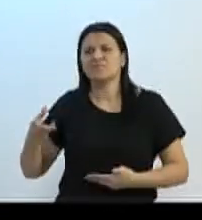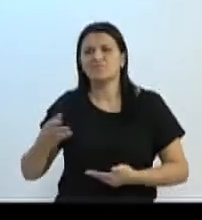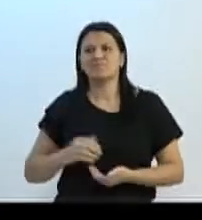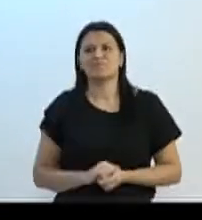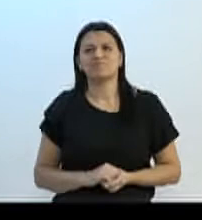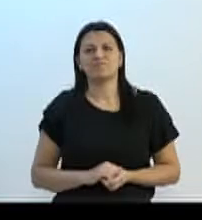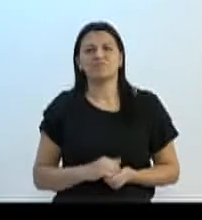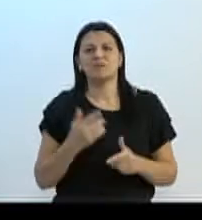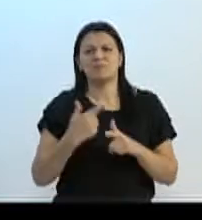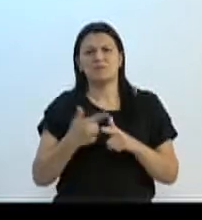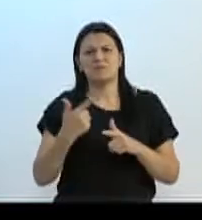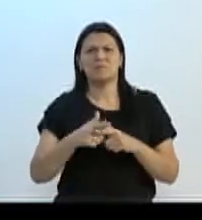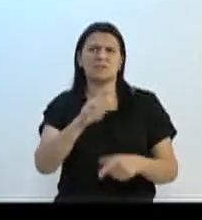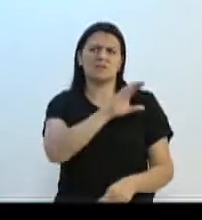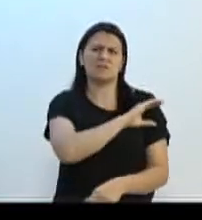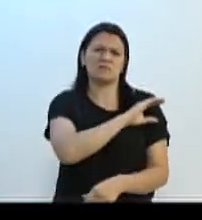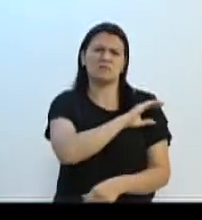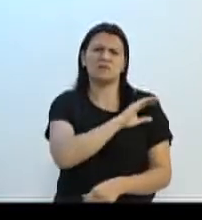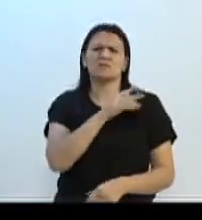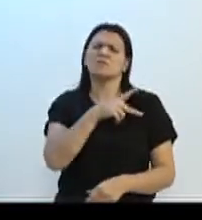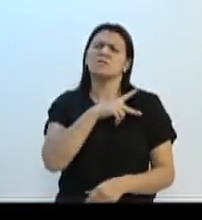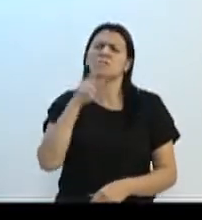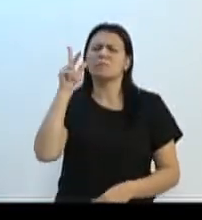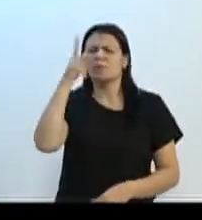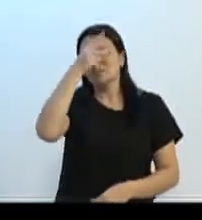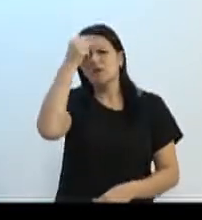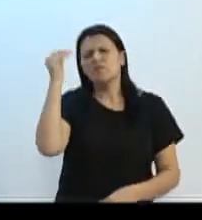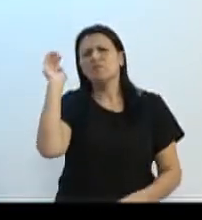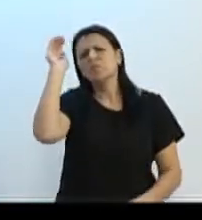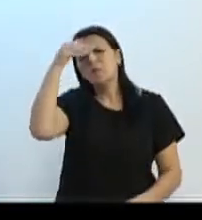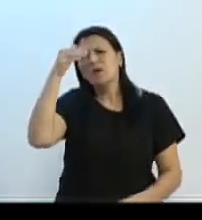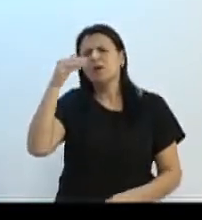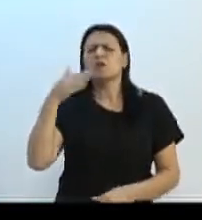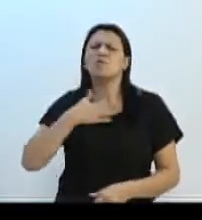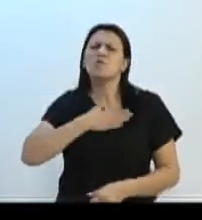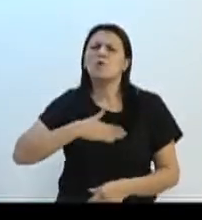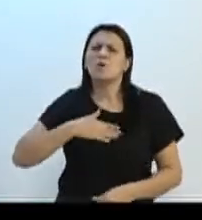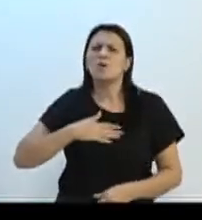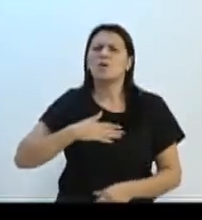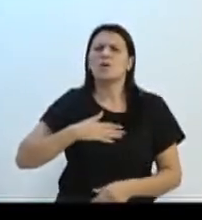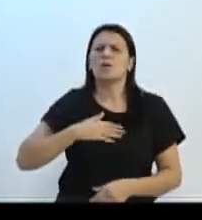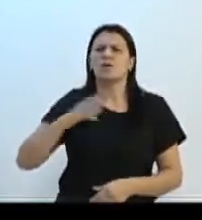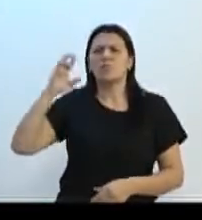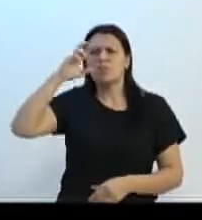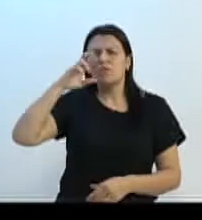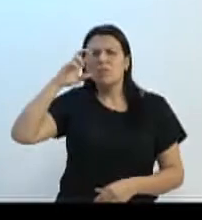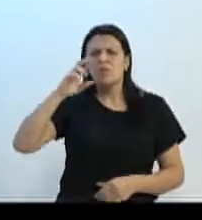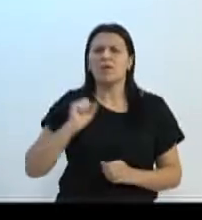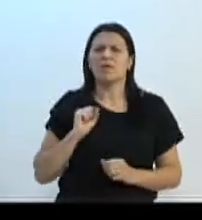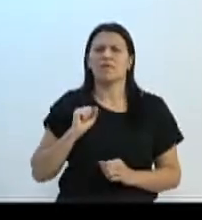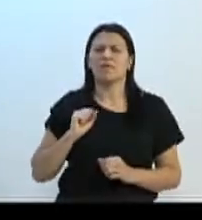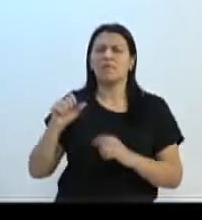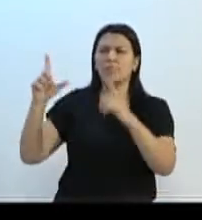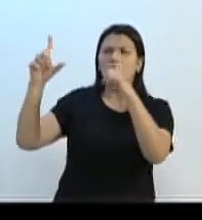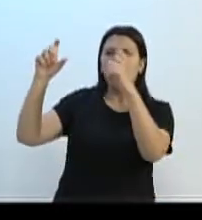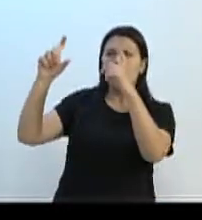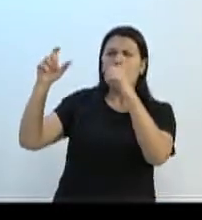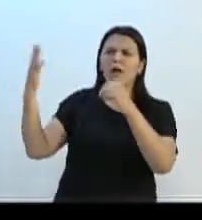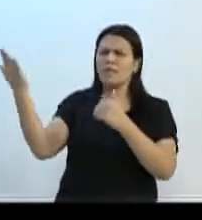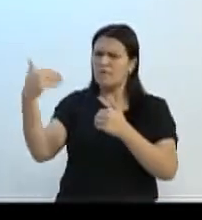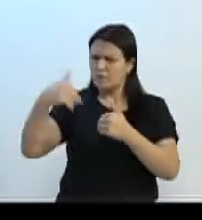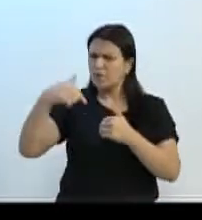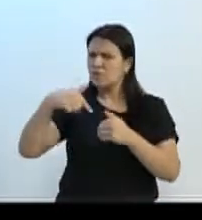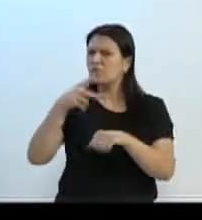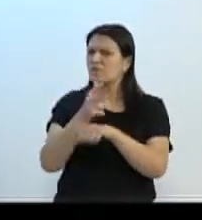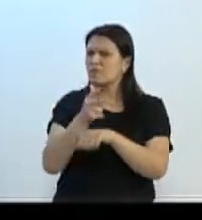Prefeito Mário, você que gosta de fazer selfie, videozinho de obras, vem aqui fazer um selfiezinho aqui também, fazer um videozinho aqui também nessa